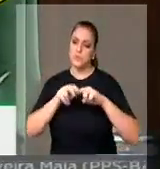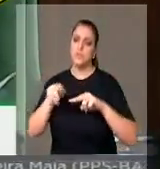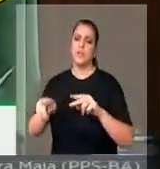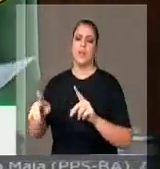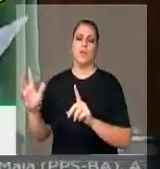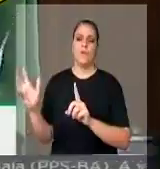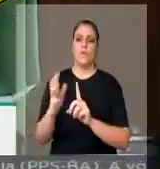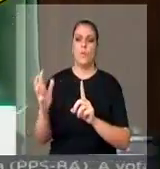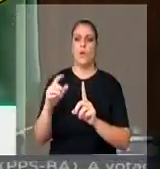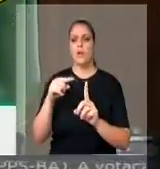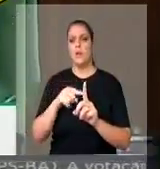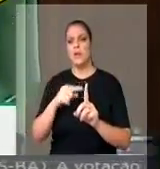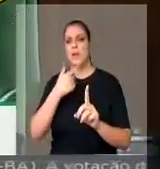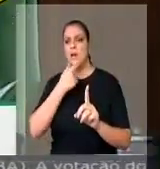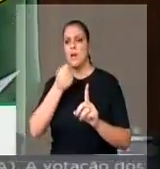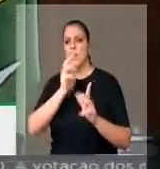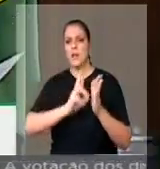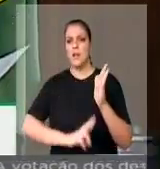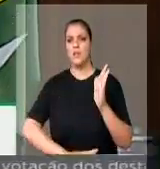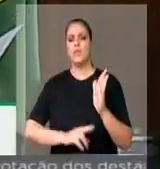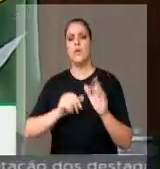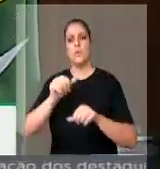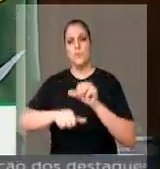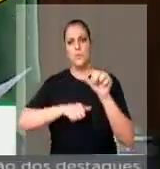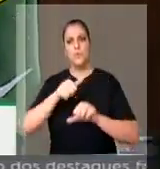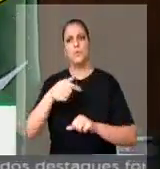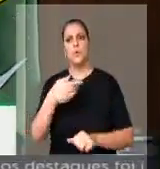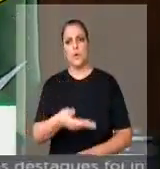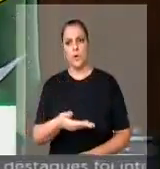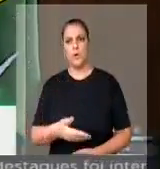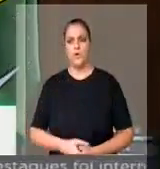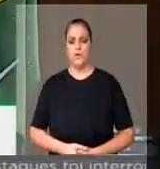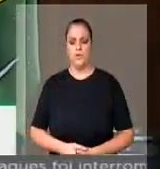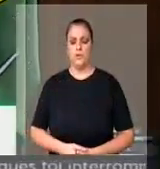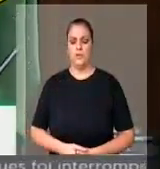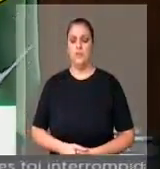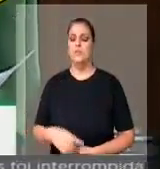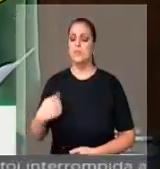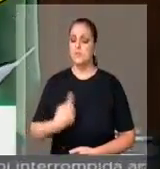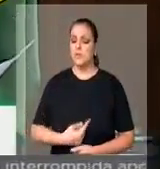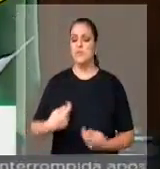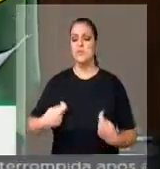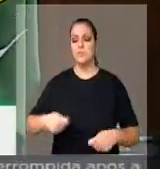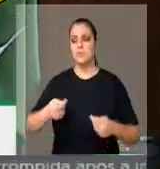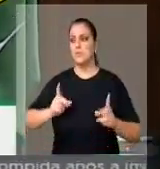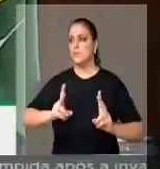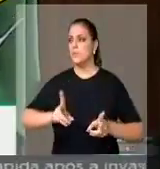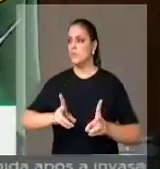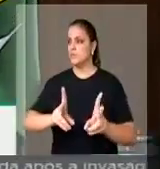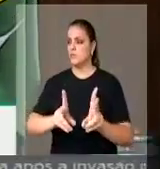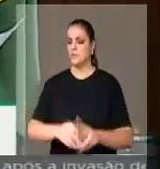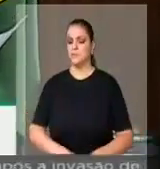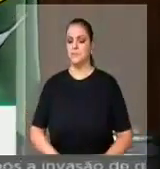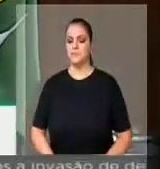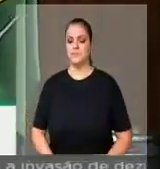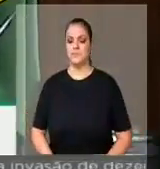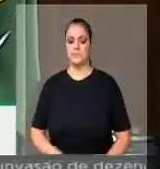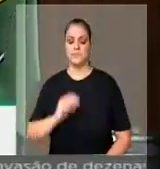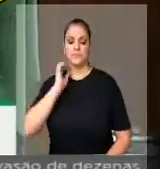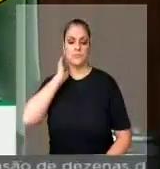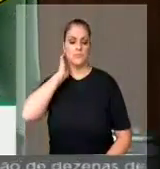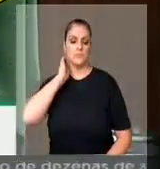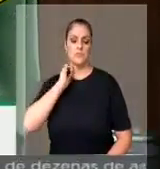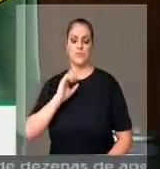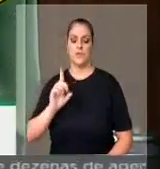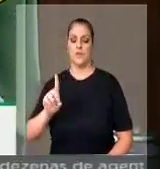o seu relatório, de que nós precisamos continuar nessa jornada. O DVS de número